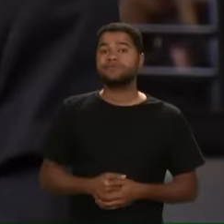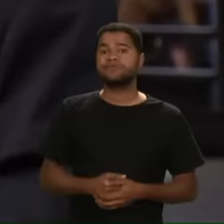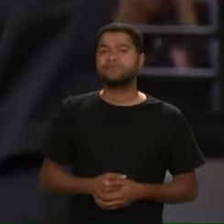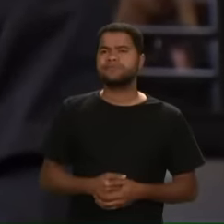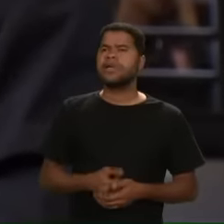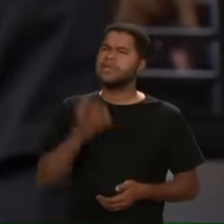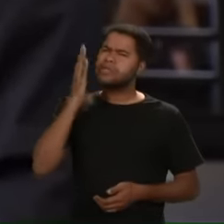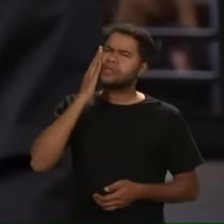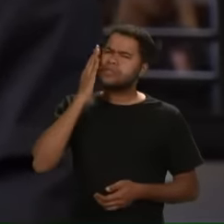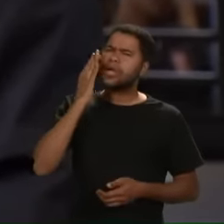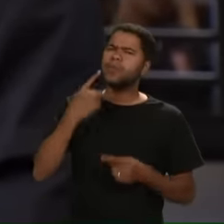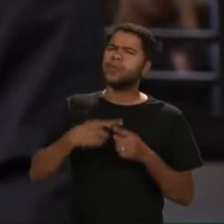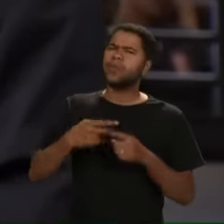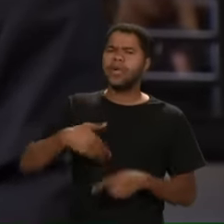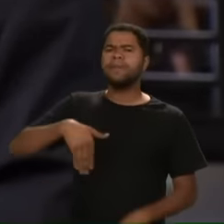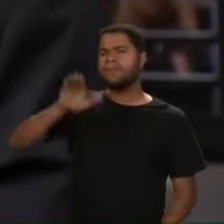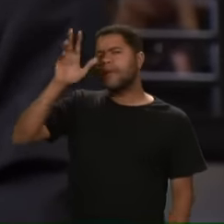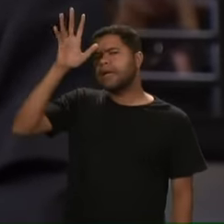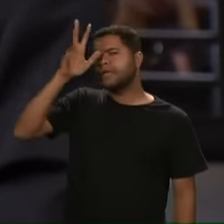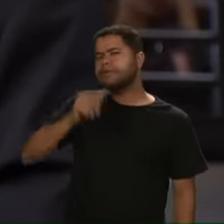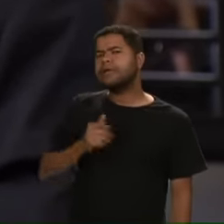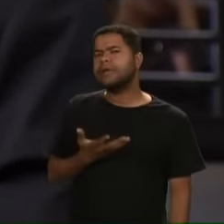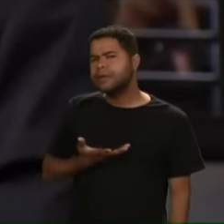Sabe por que Que existe Mais galinha